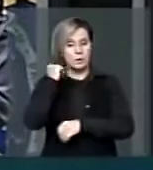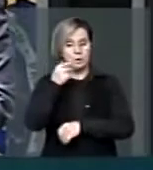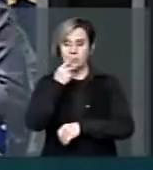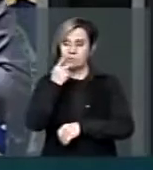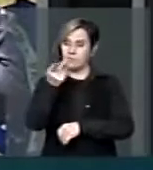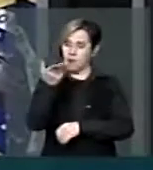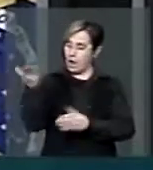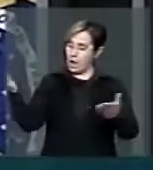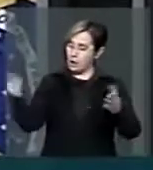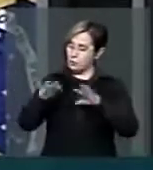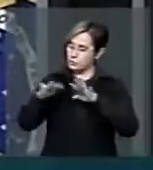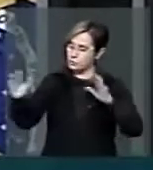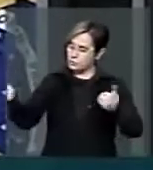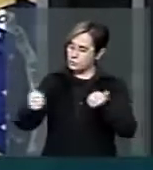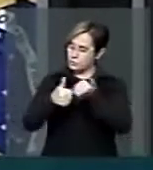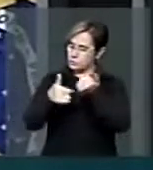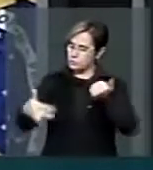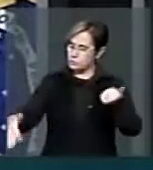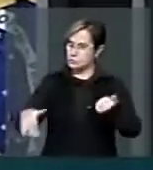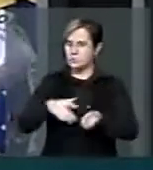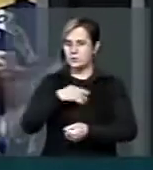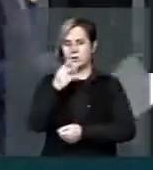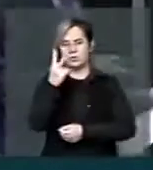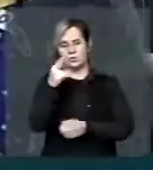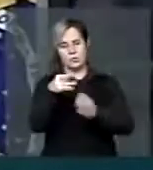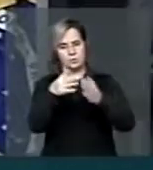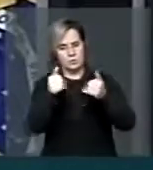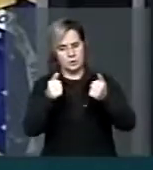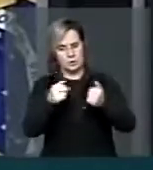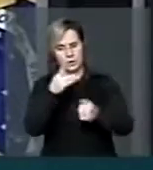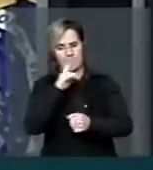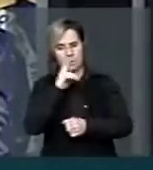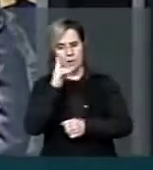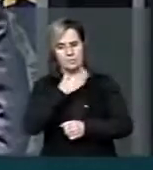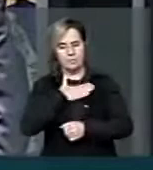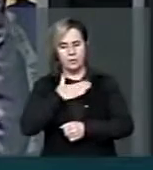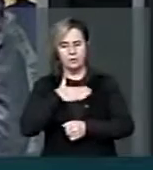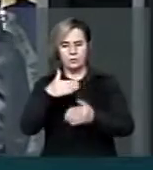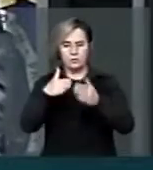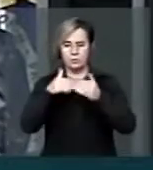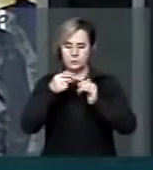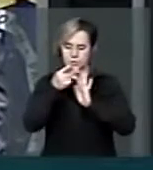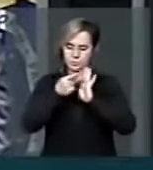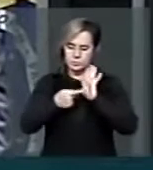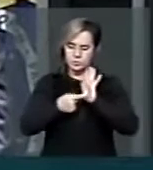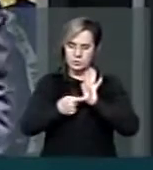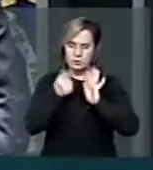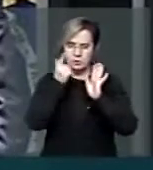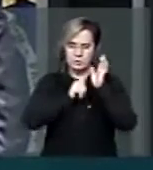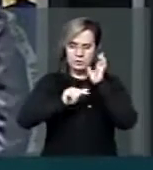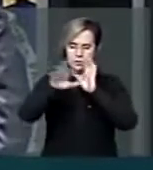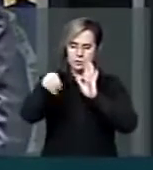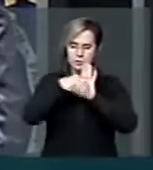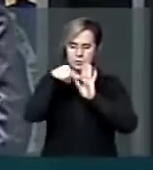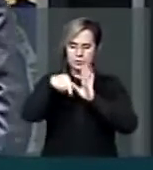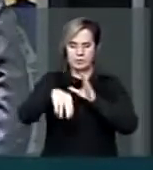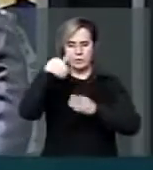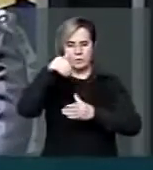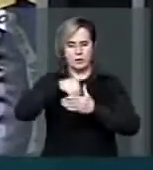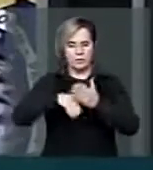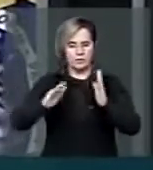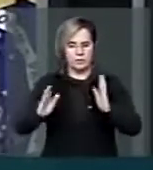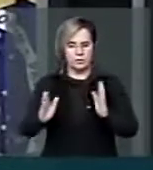mesa tem pelo menos dois requerimentos meus pedindo que este projeto venha a plenário para votação.